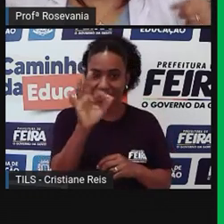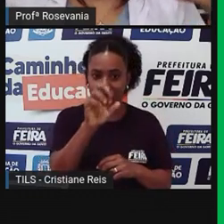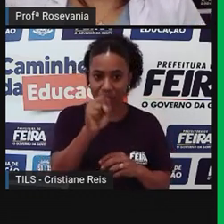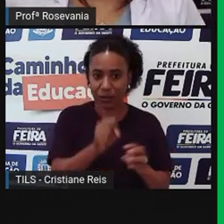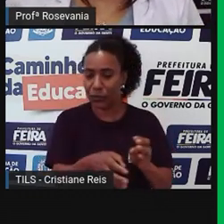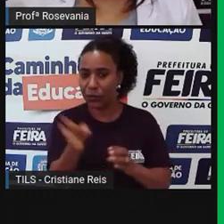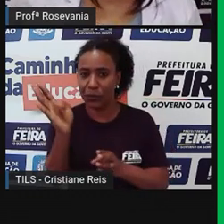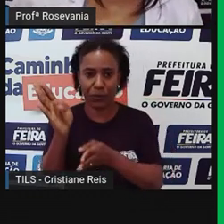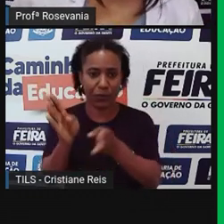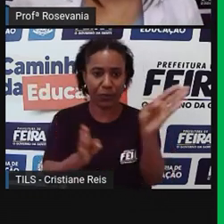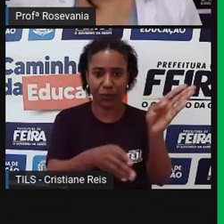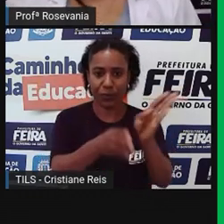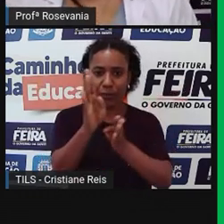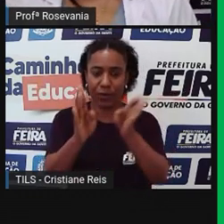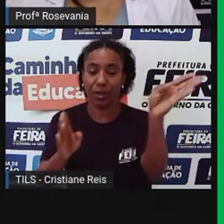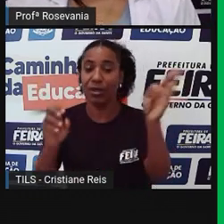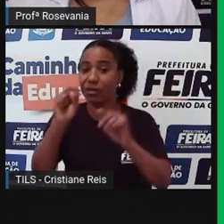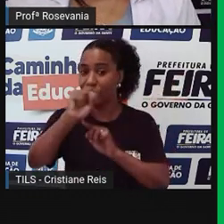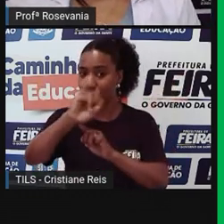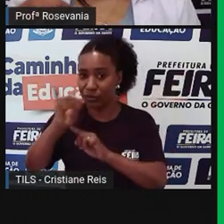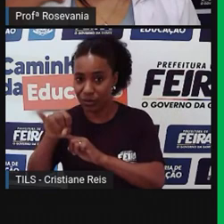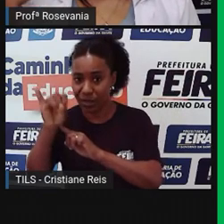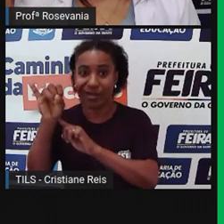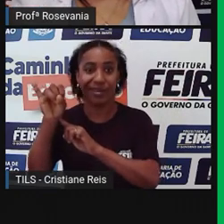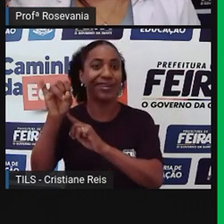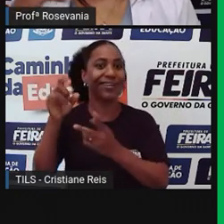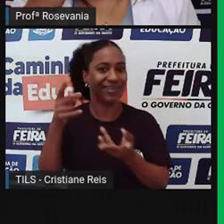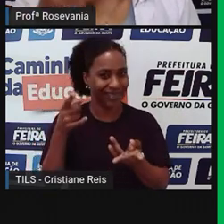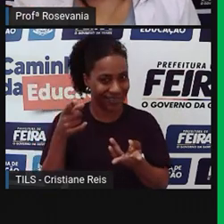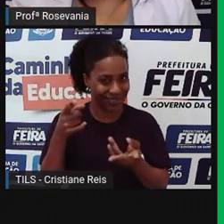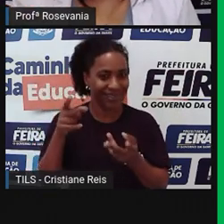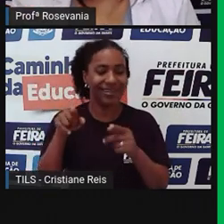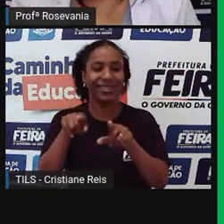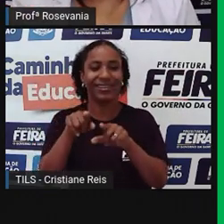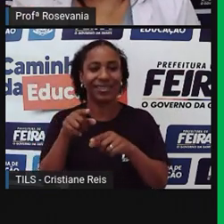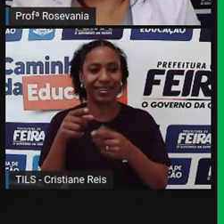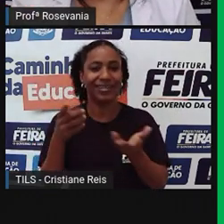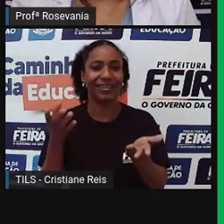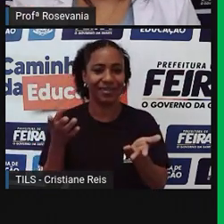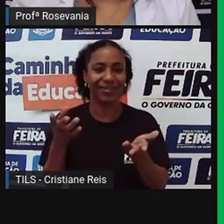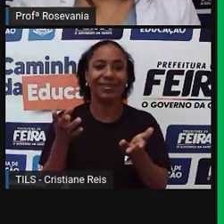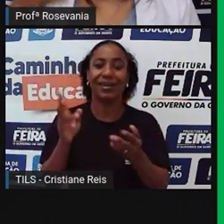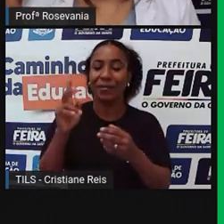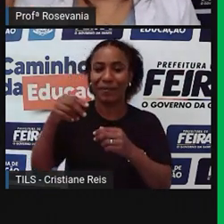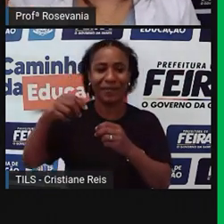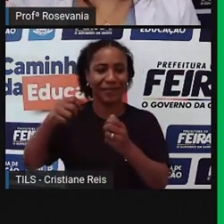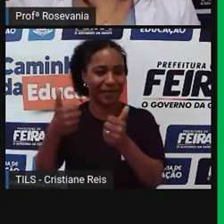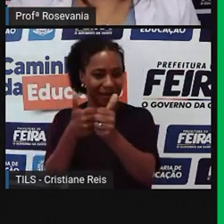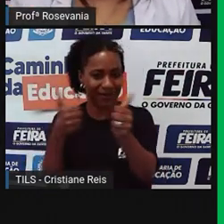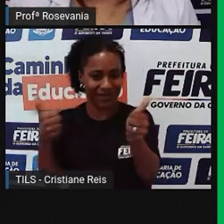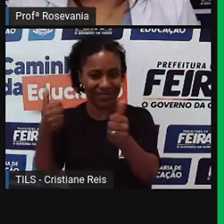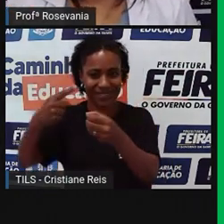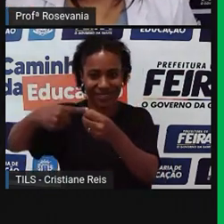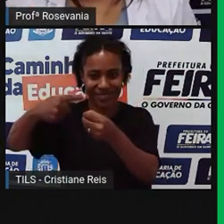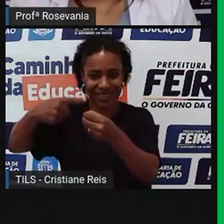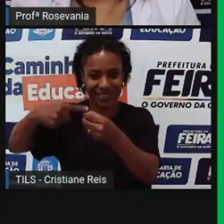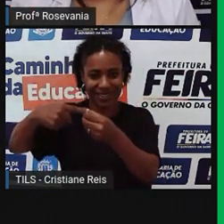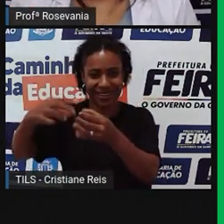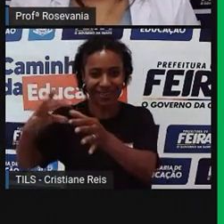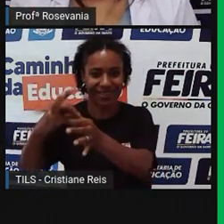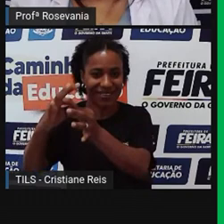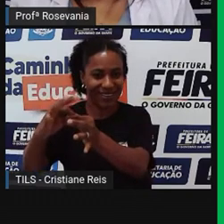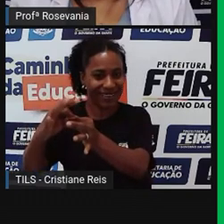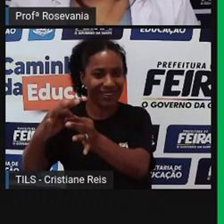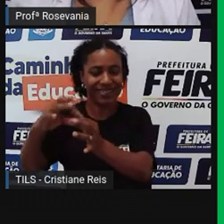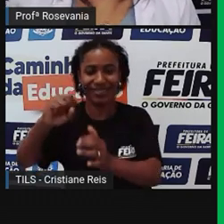paradas, a de lá de São José, né, da Zitapororoca, né, hoje atual distrito de Maria Quitéria, e tinha também a daqui,